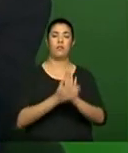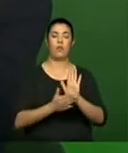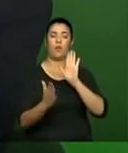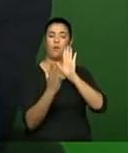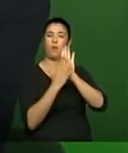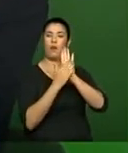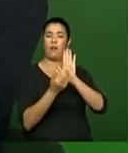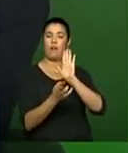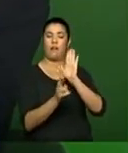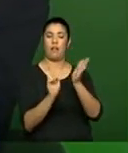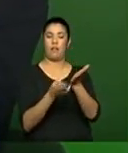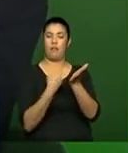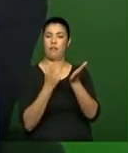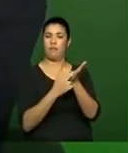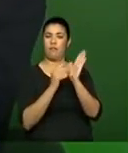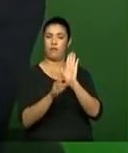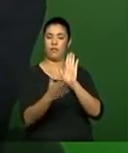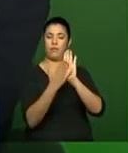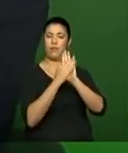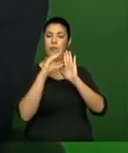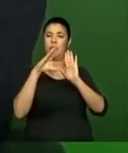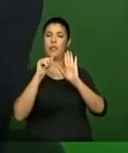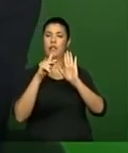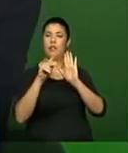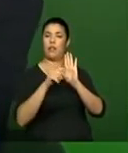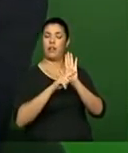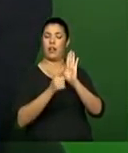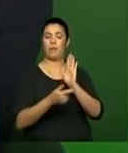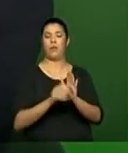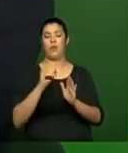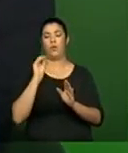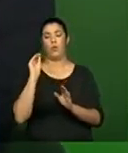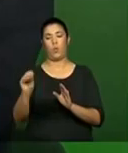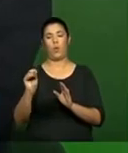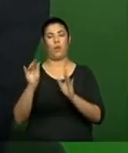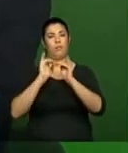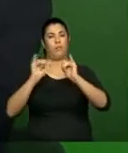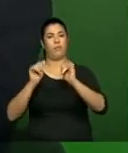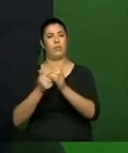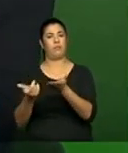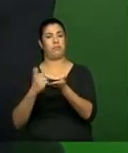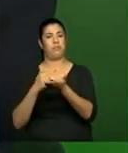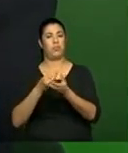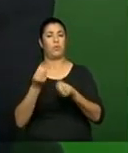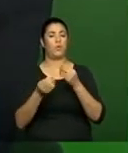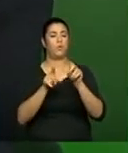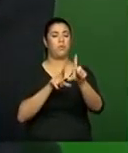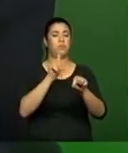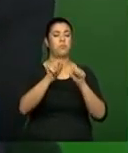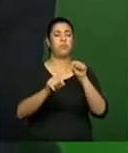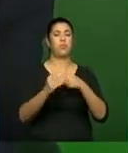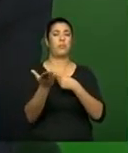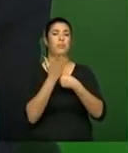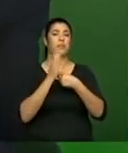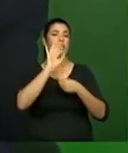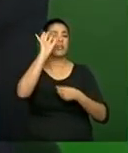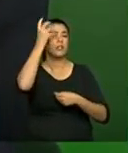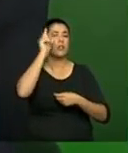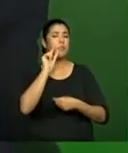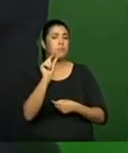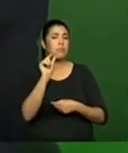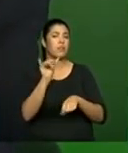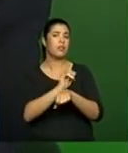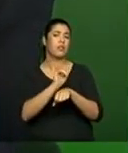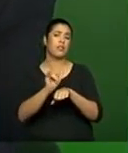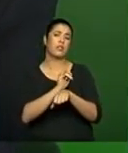ou se eu fizer ele num jornal, é melhor do que se eu fizer numa edição digital. Isso me ajuda a decidir pequenas estratégias de